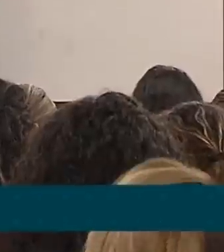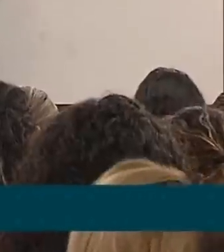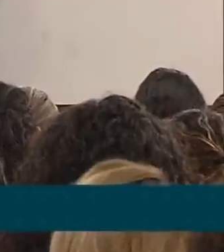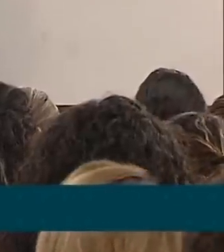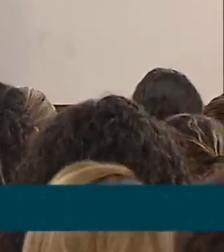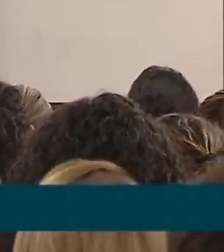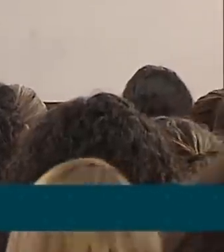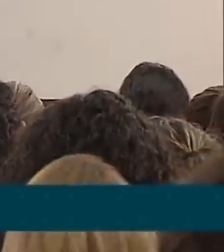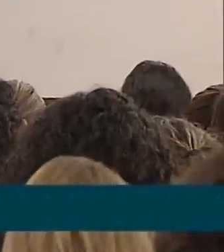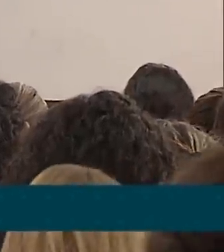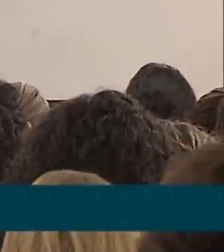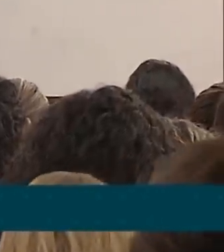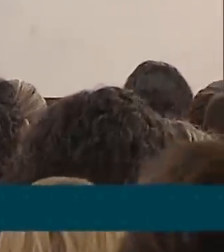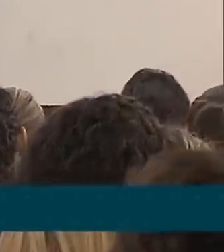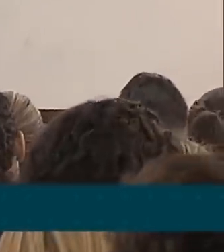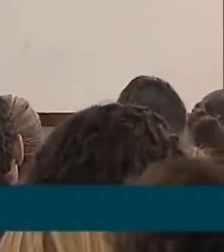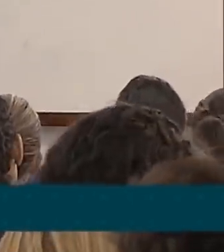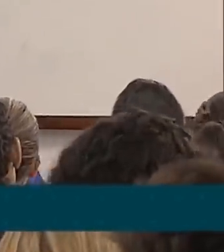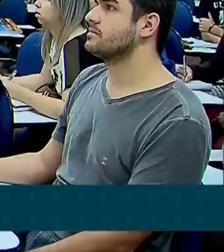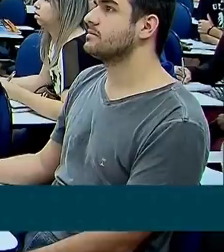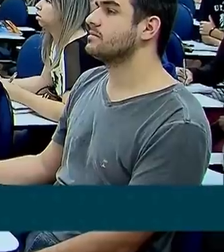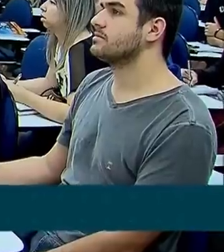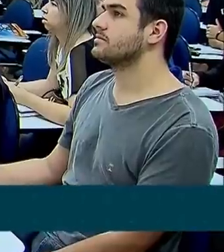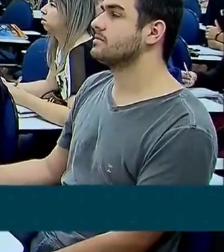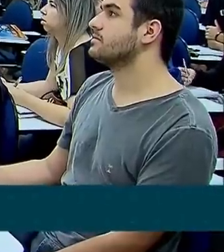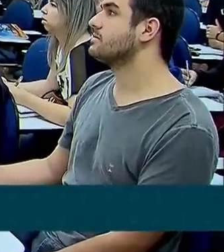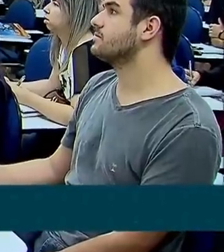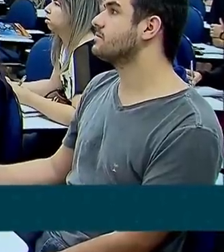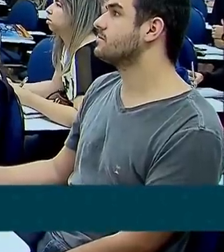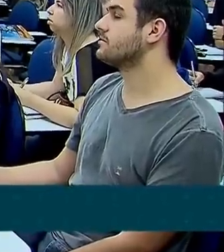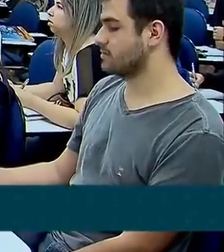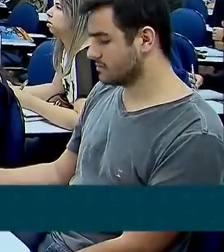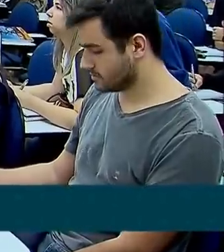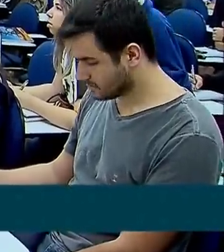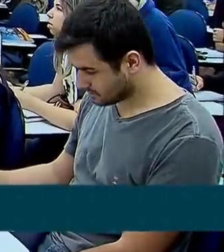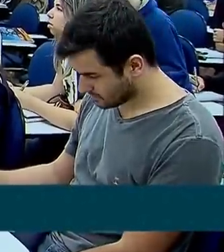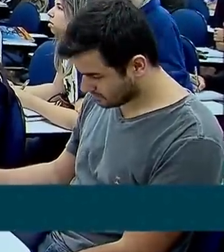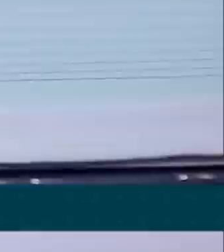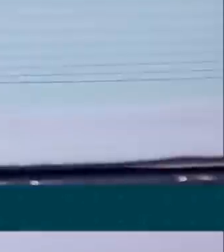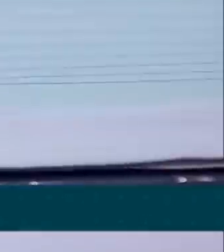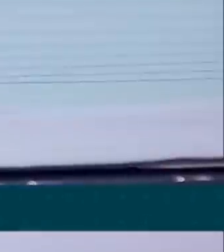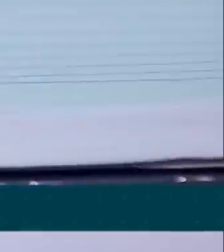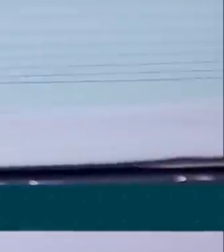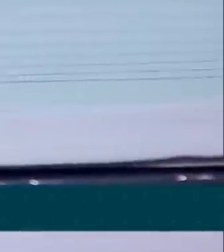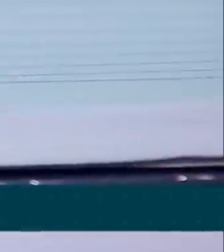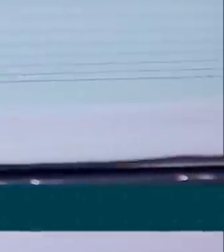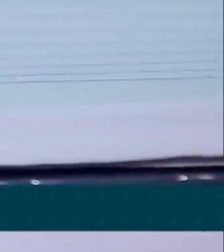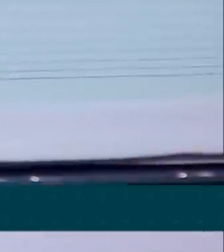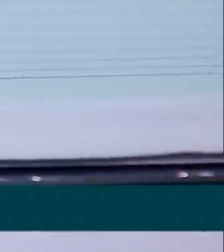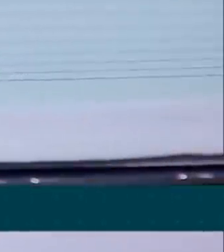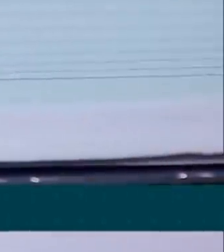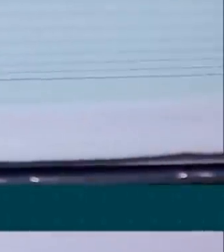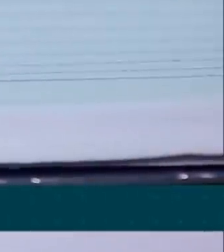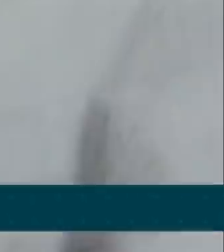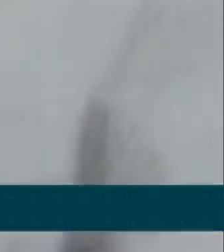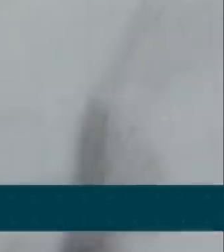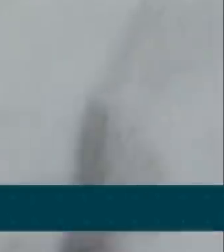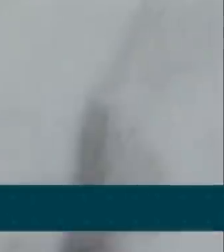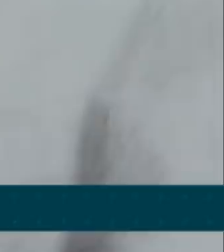O percentual de mestres ou doutores que deveria alcançar 75% em